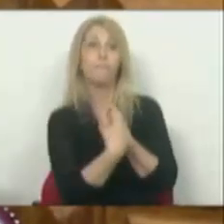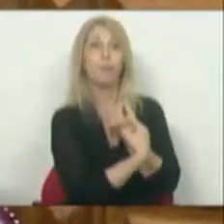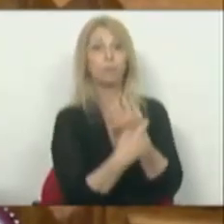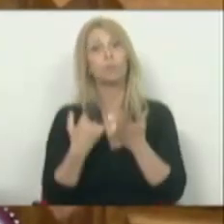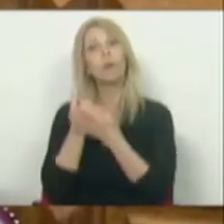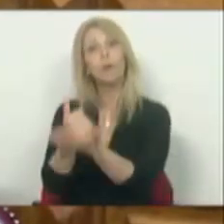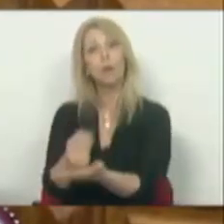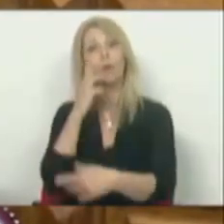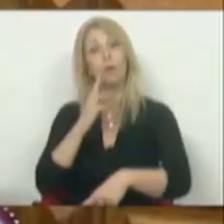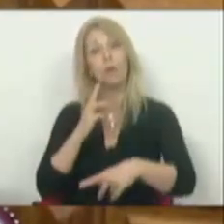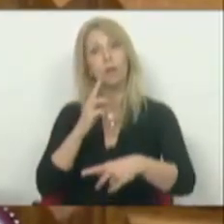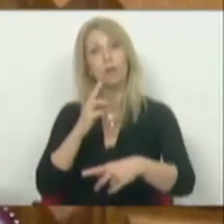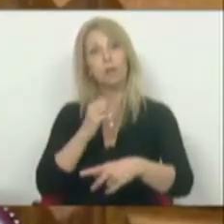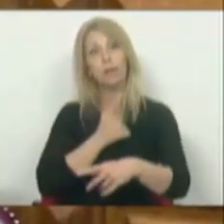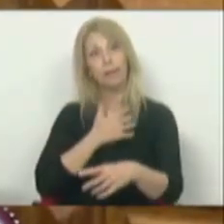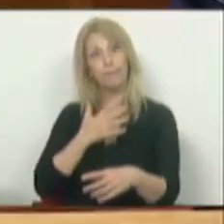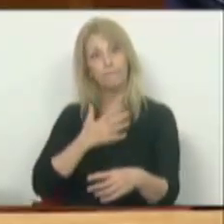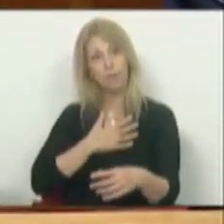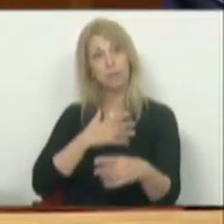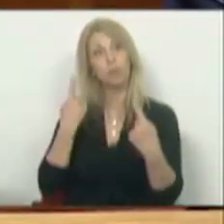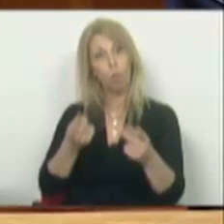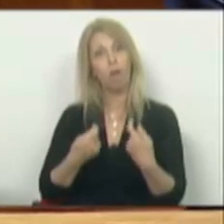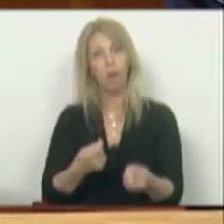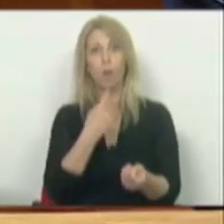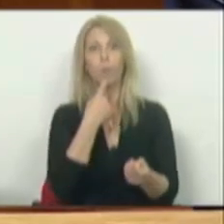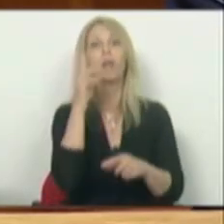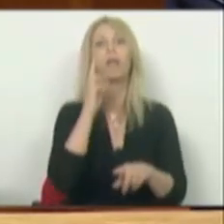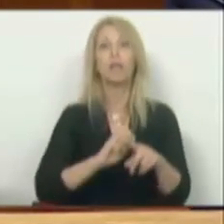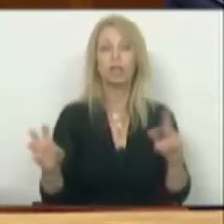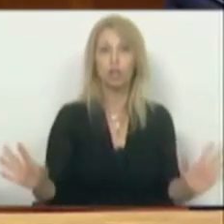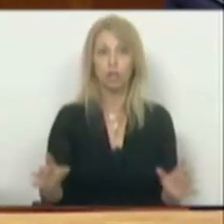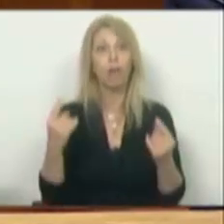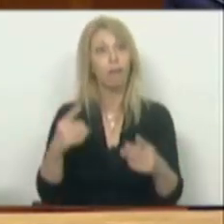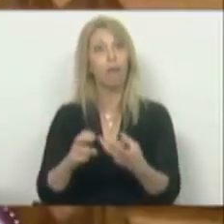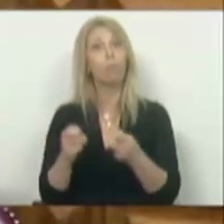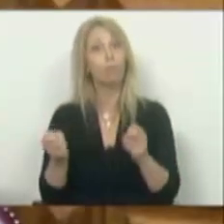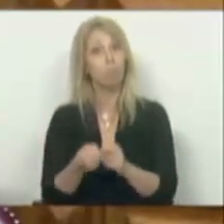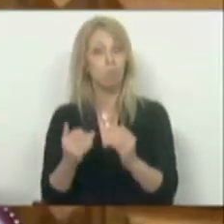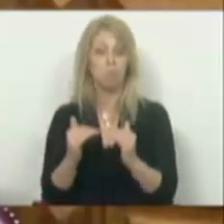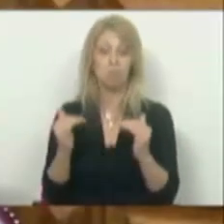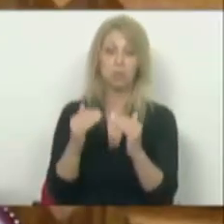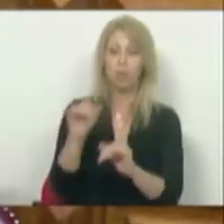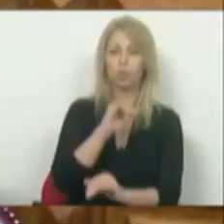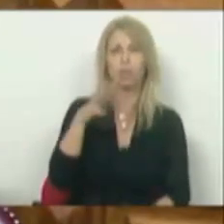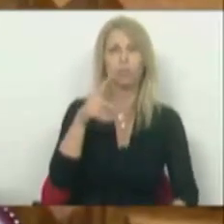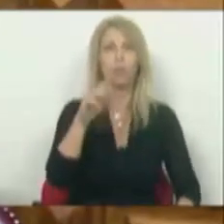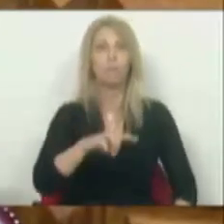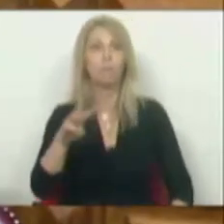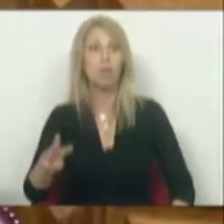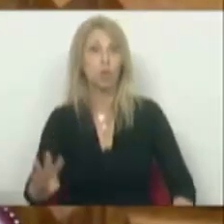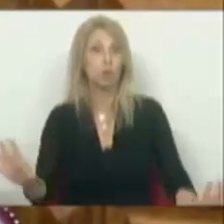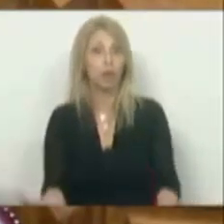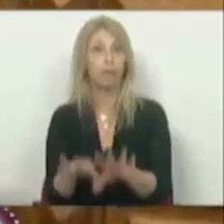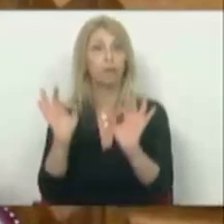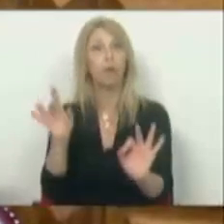as energias, as empresas que são intensivas a energia. Tem um problema. Em escala é muito pequeno, 200 mil milhões é o tamanho do pacote alemão